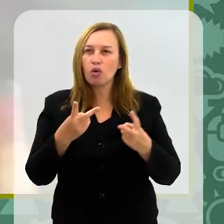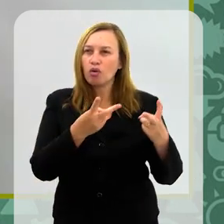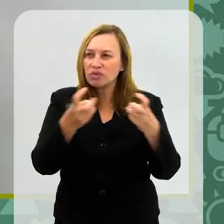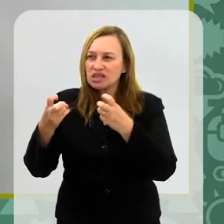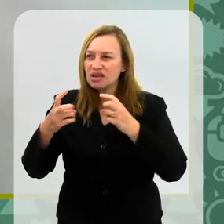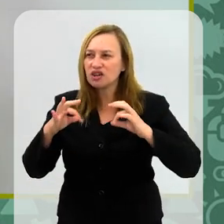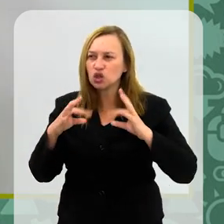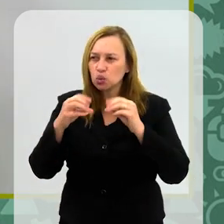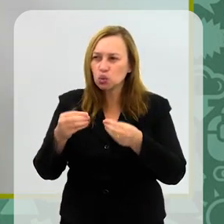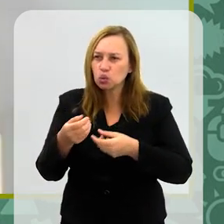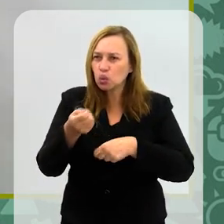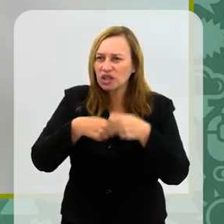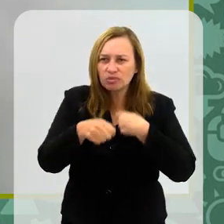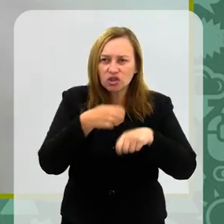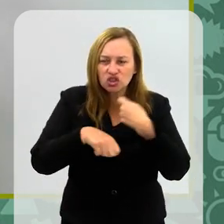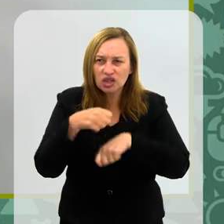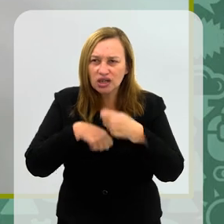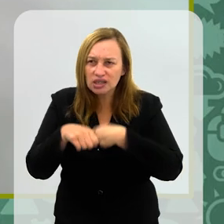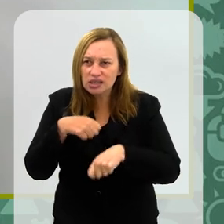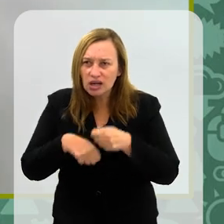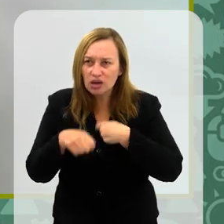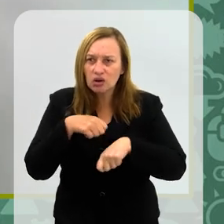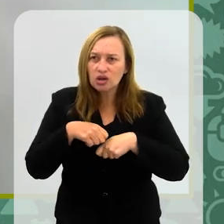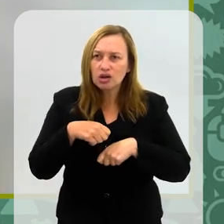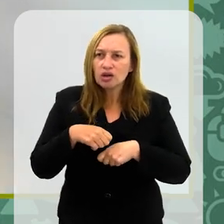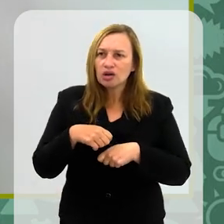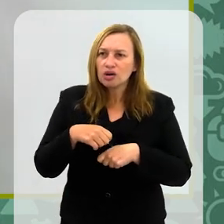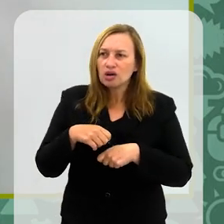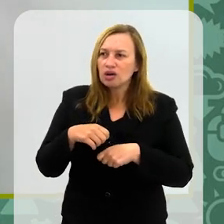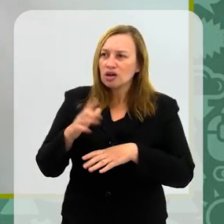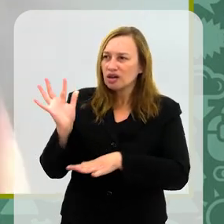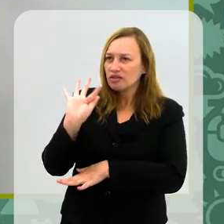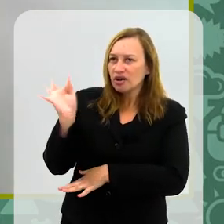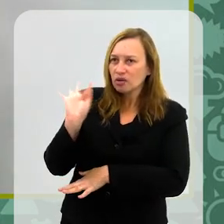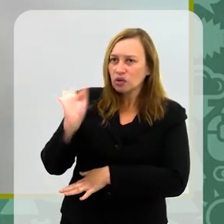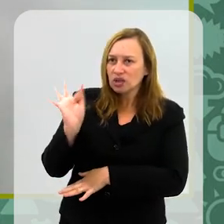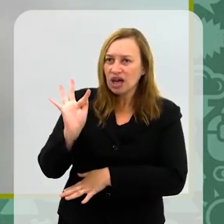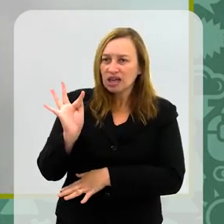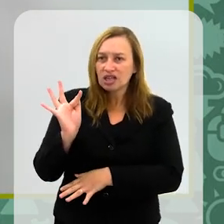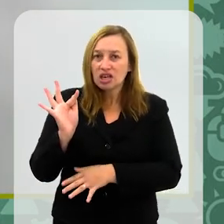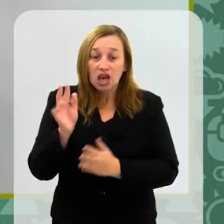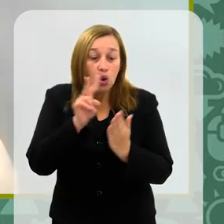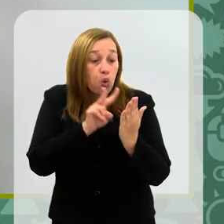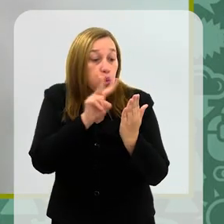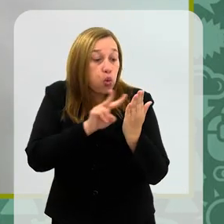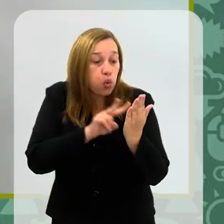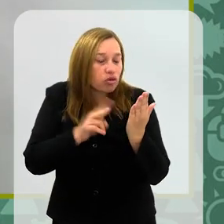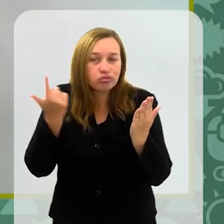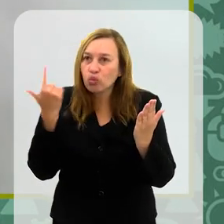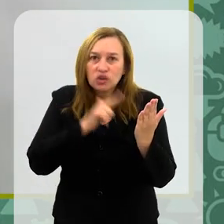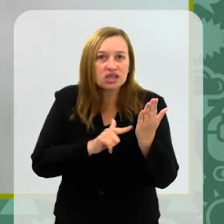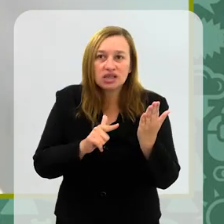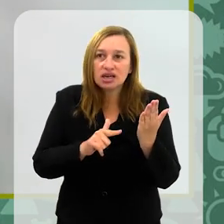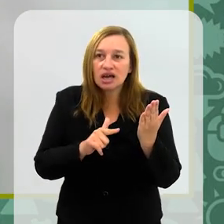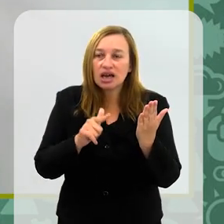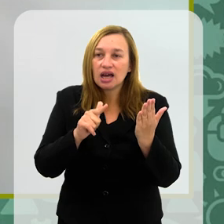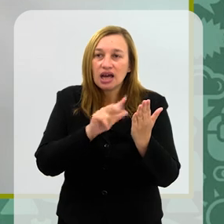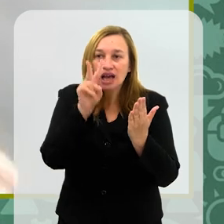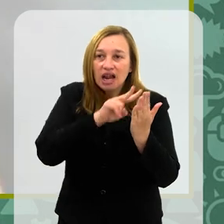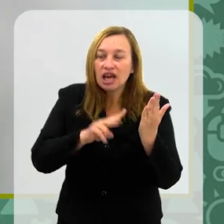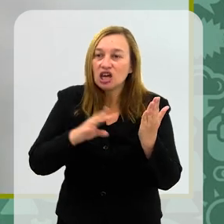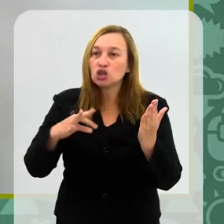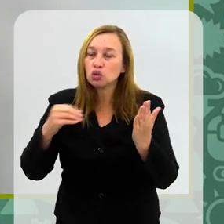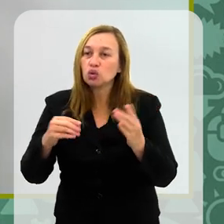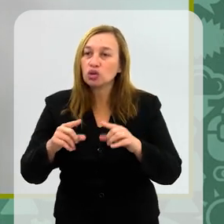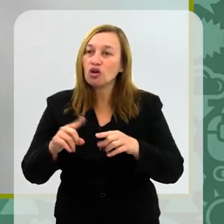mercado mesmo, eu não sei como é que funcionou para vocês na época da faculdade, mas eu fiquei tão atorada de coisas que eu não conseguia ler direito, né? Então, além de eu